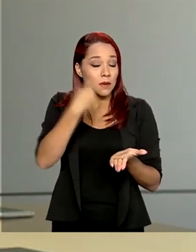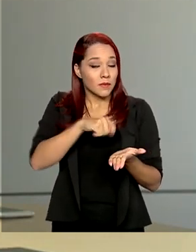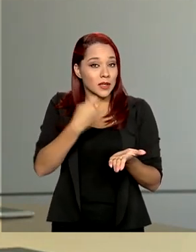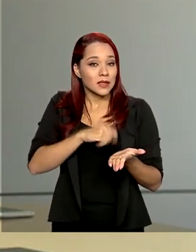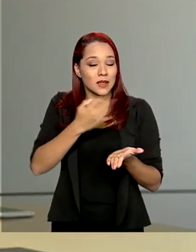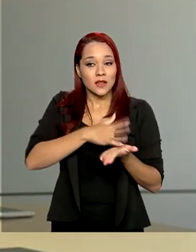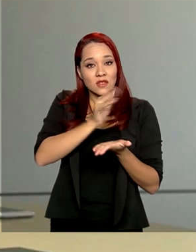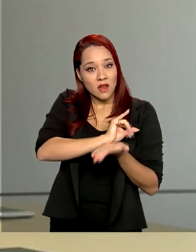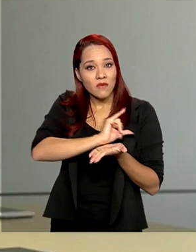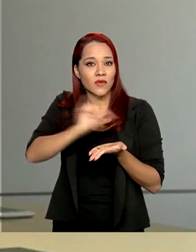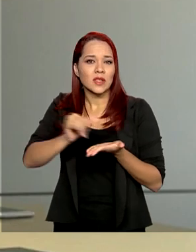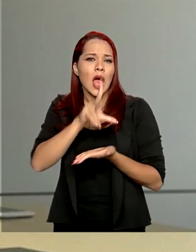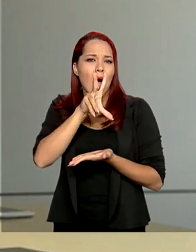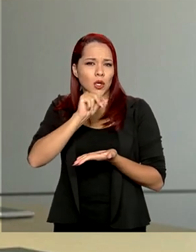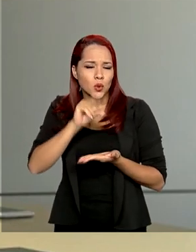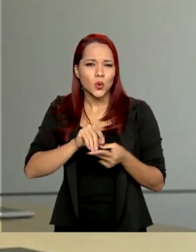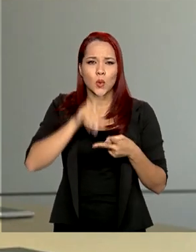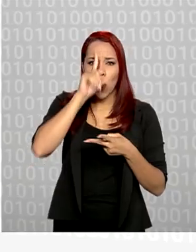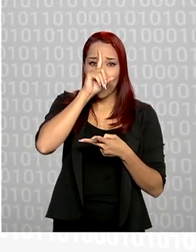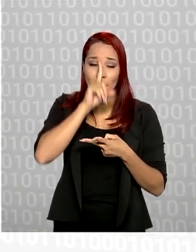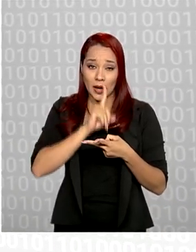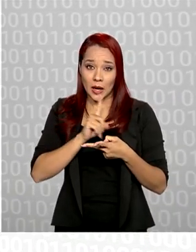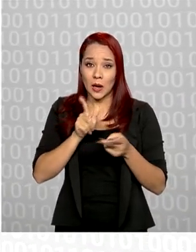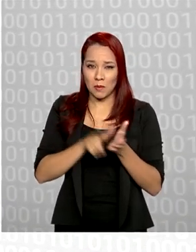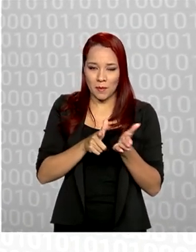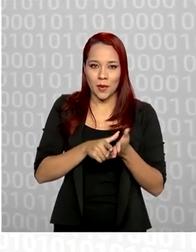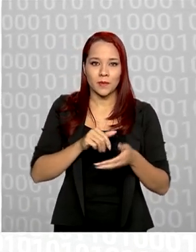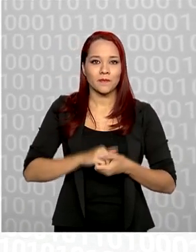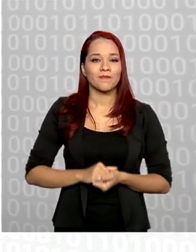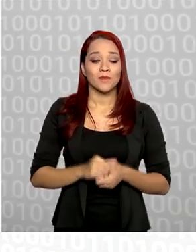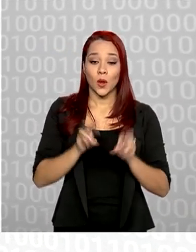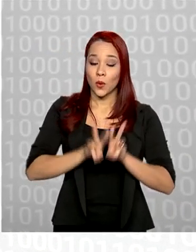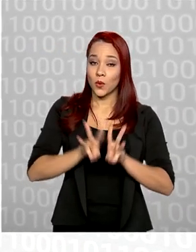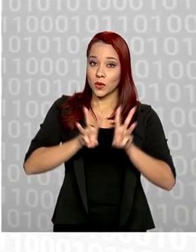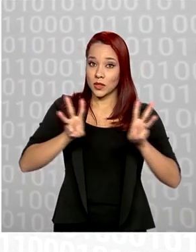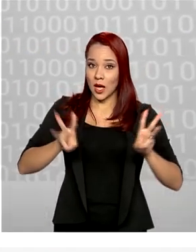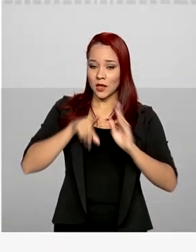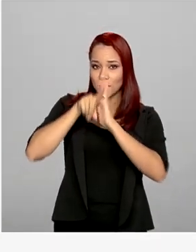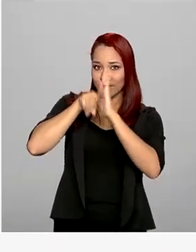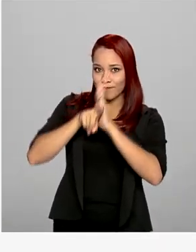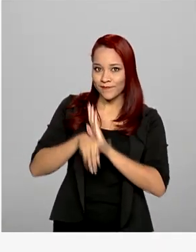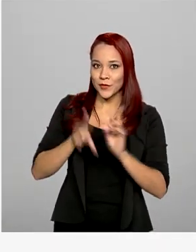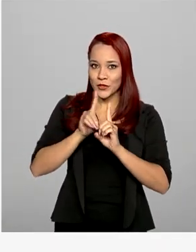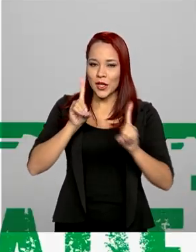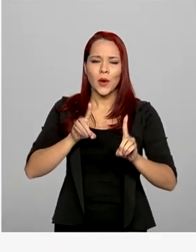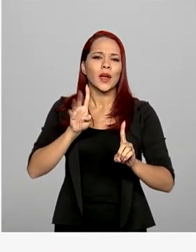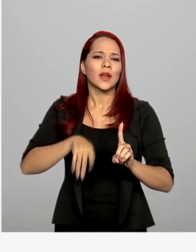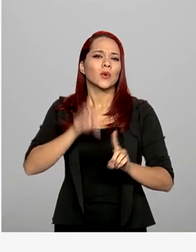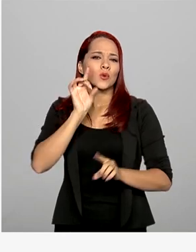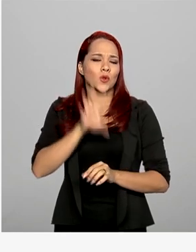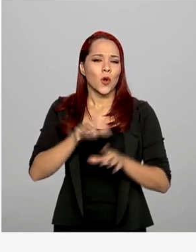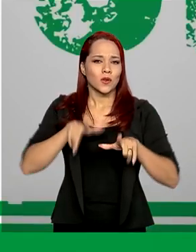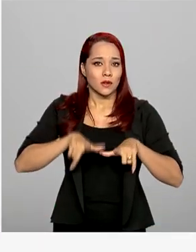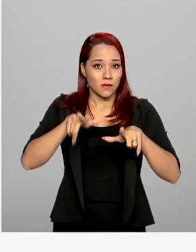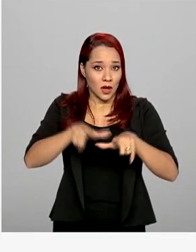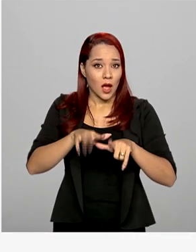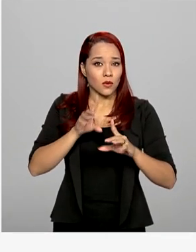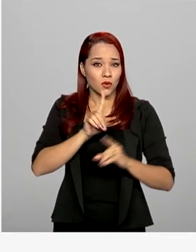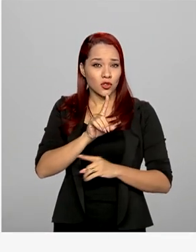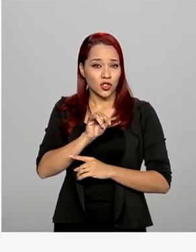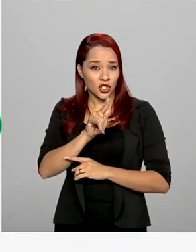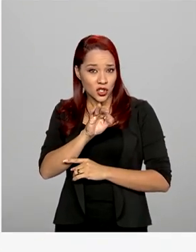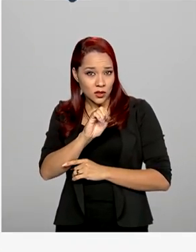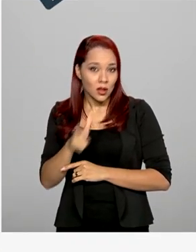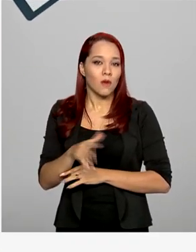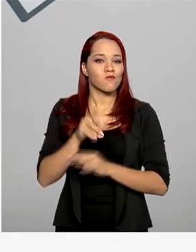das notificações azuis, amarelas. O site de verificação de assinatura digital funciona apenas com certificados digitais